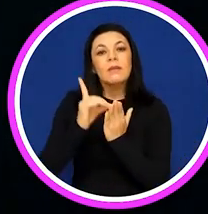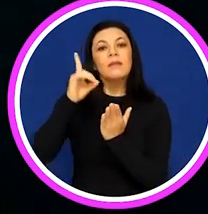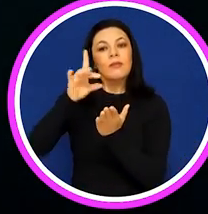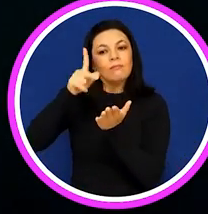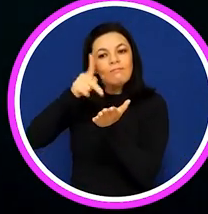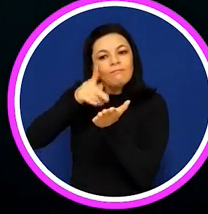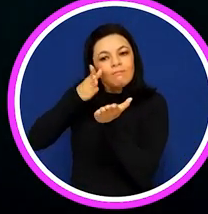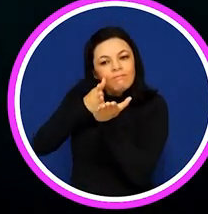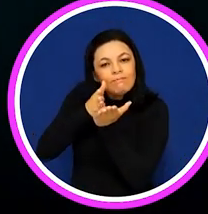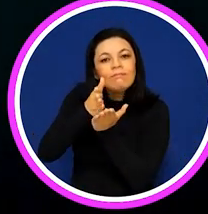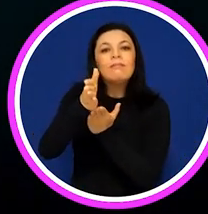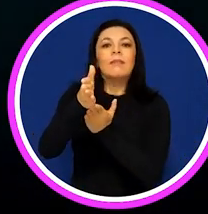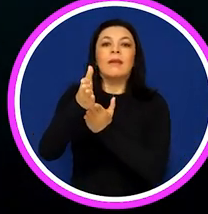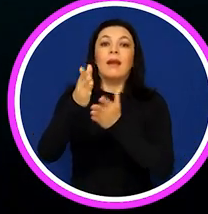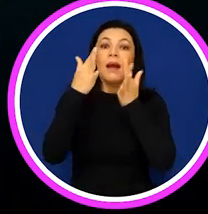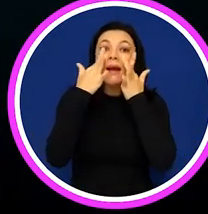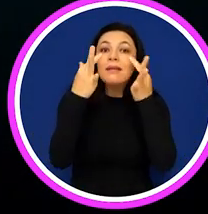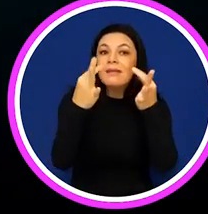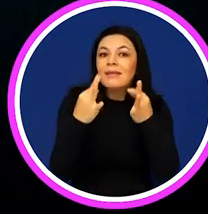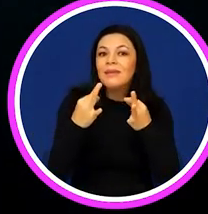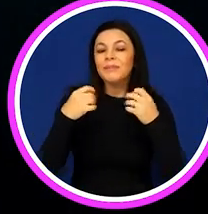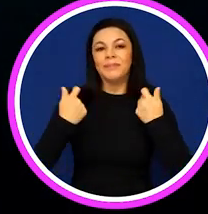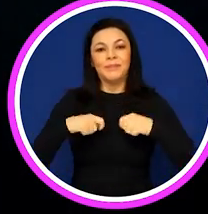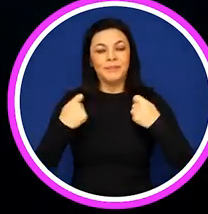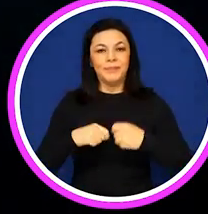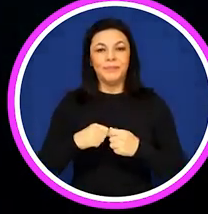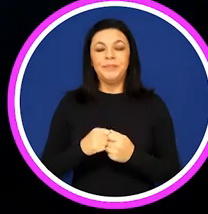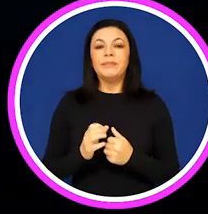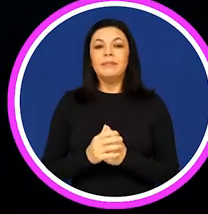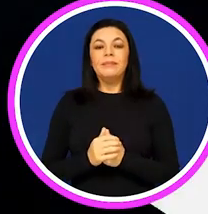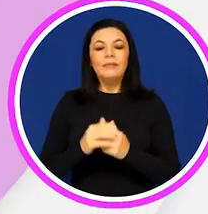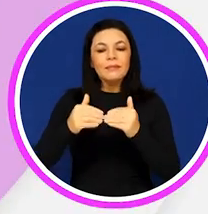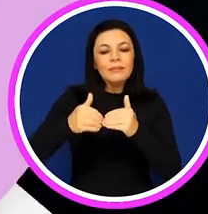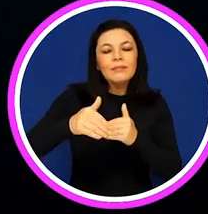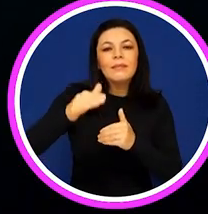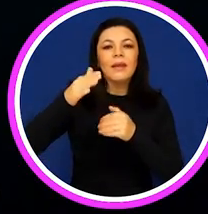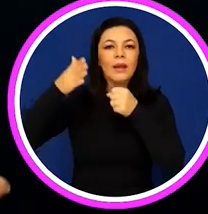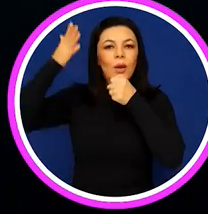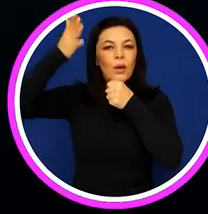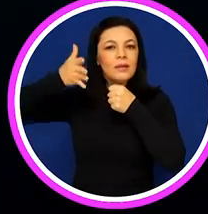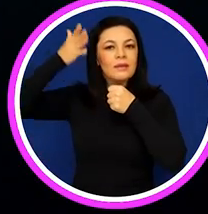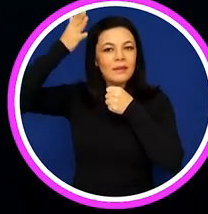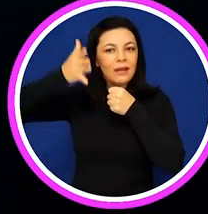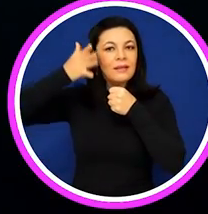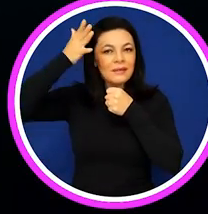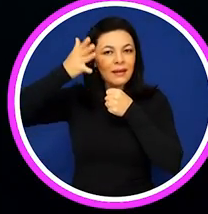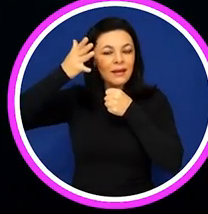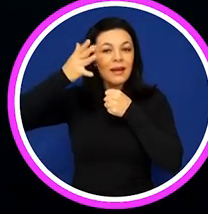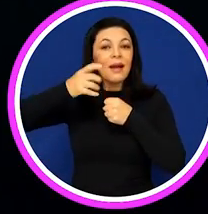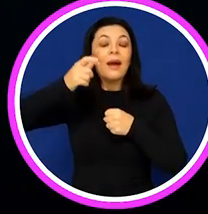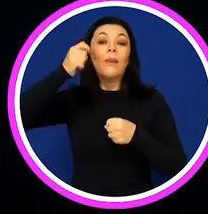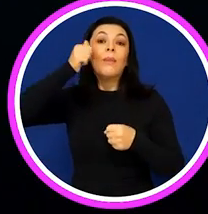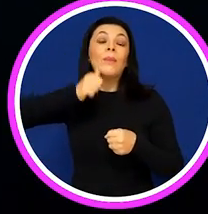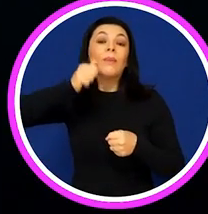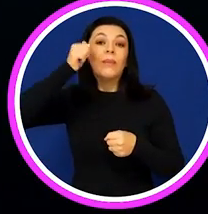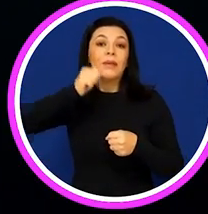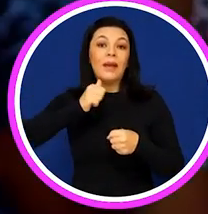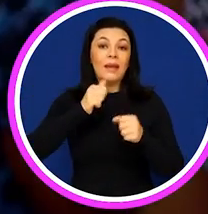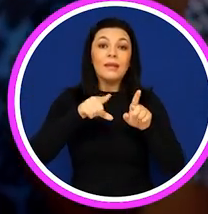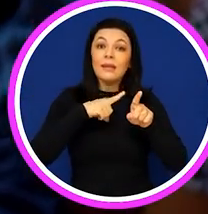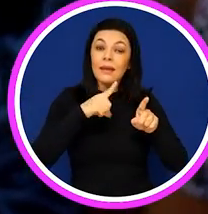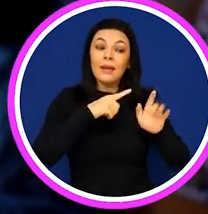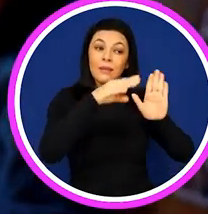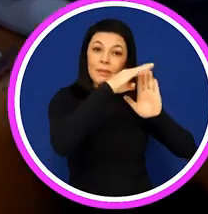fortalecidas e fundamentadas nas verdades do Evangelho, muita atenção. Vem aí a Conferência Consciência Cristã